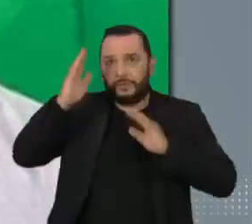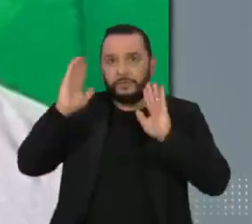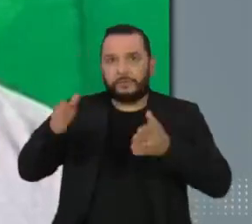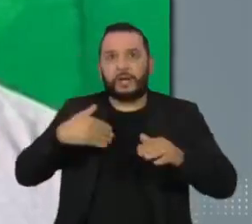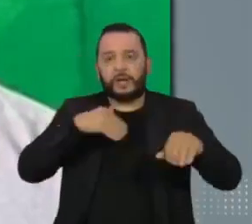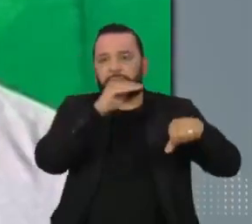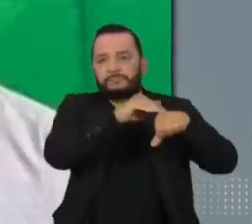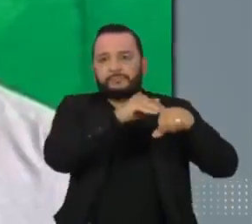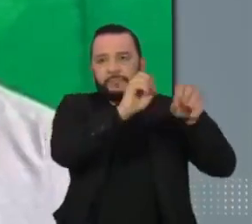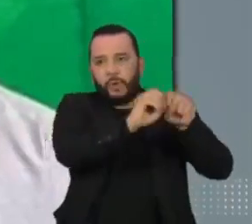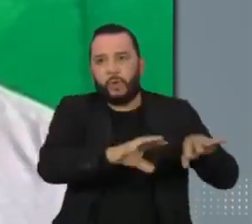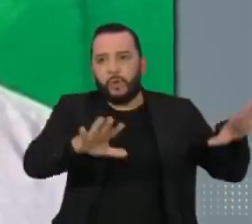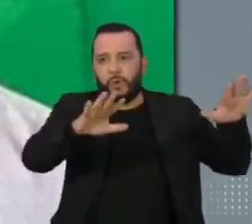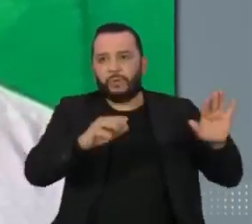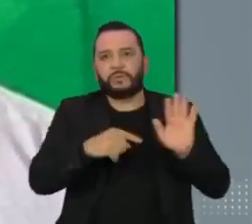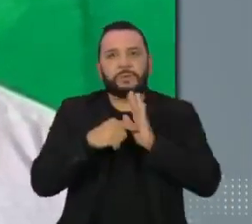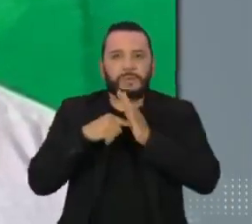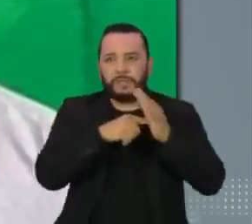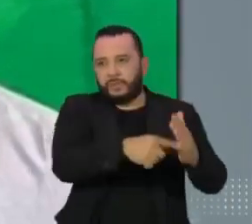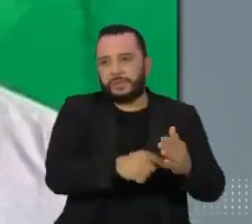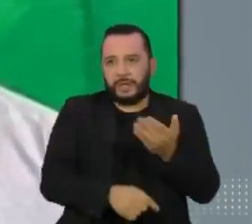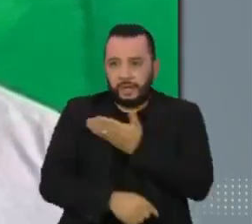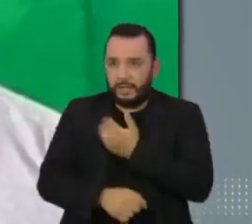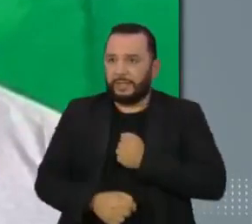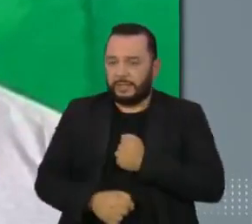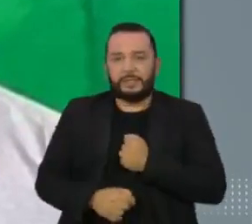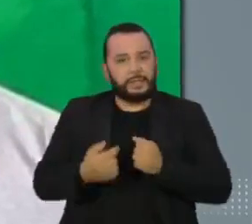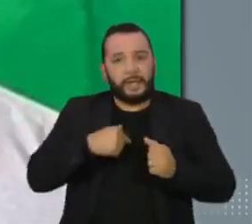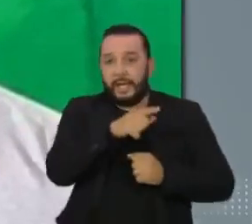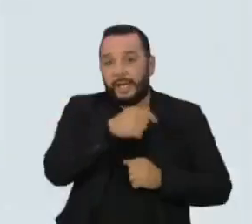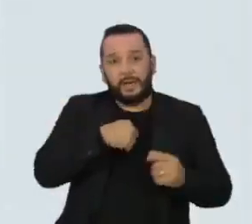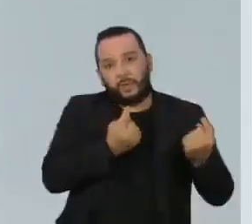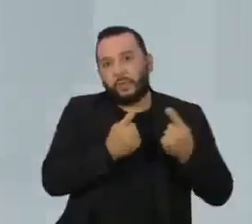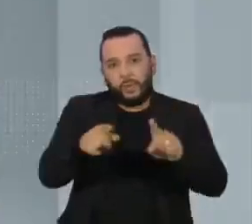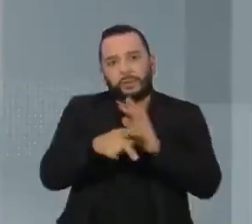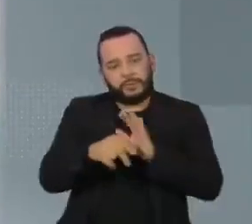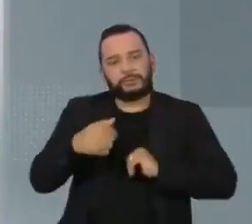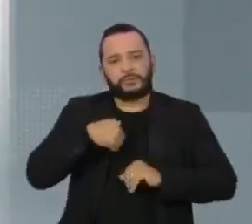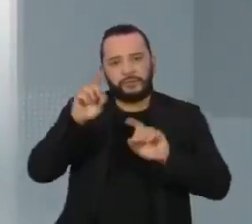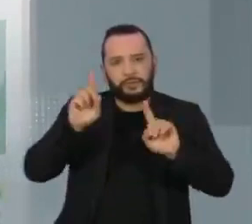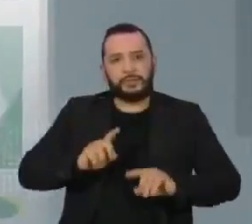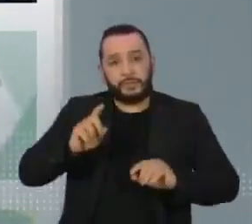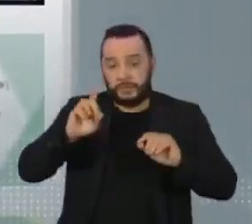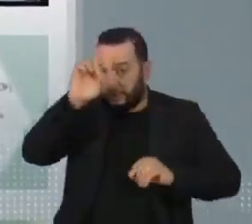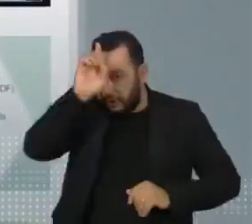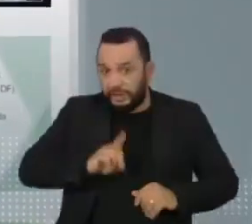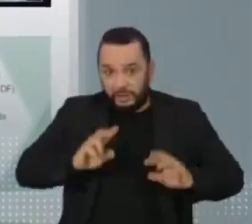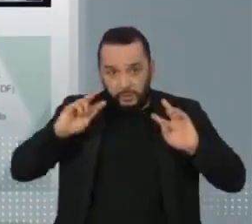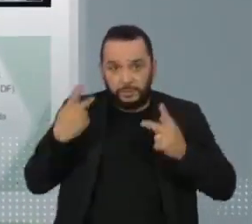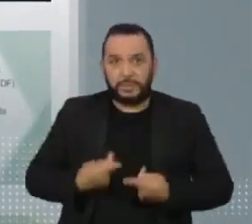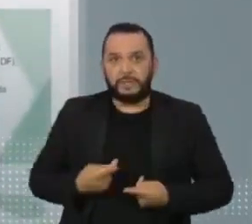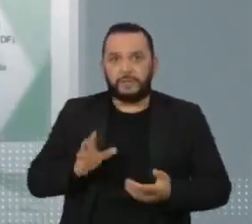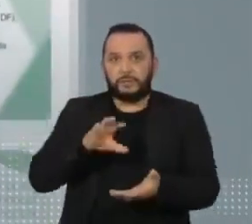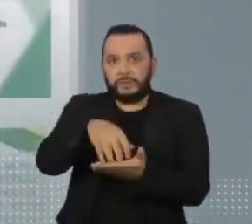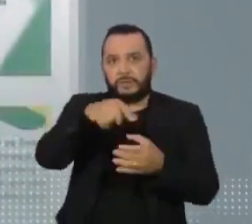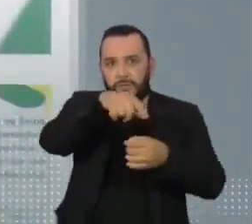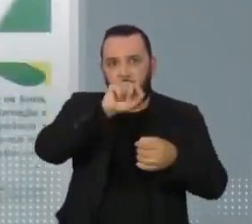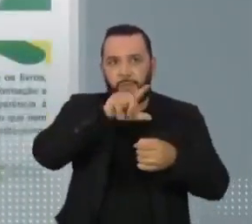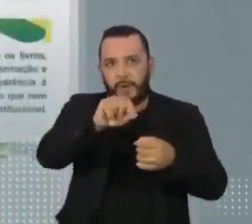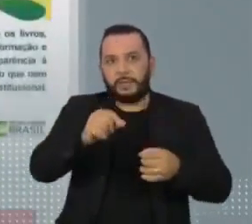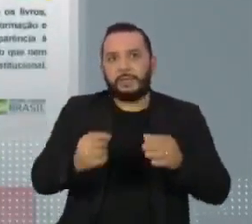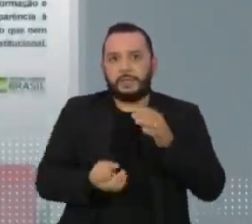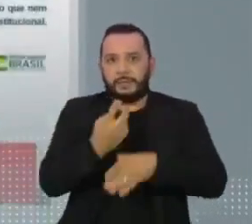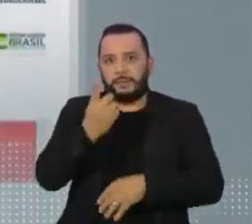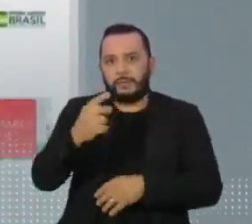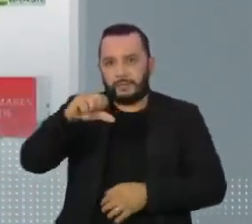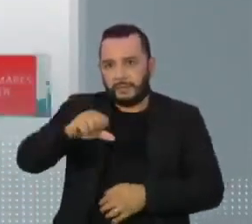ONU para denunciar Camargo por violação de direitos humanos. A Fundação Palmares foi criada em 1988